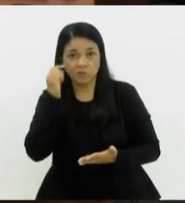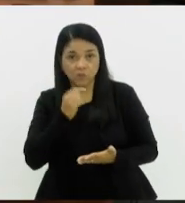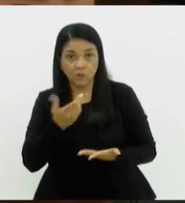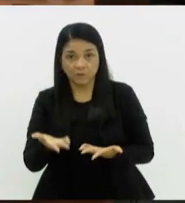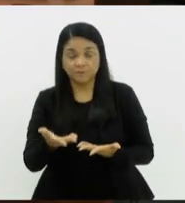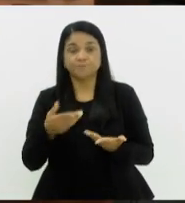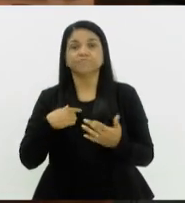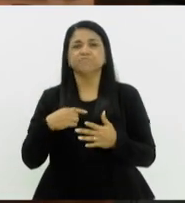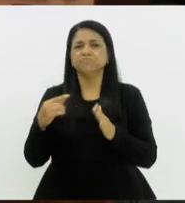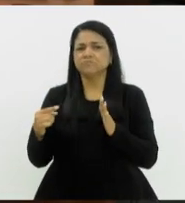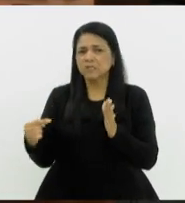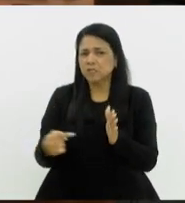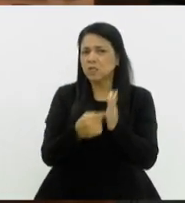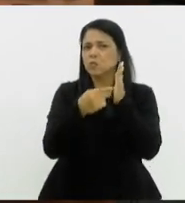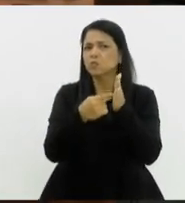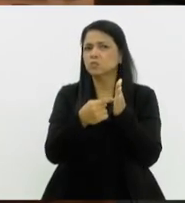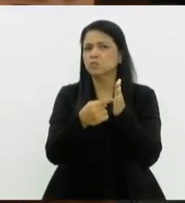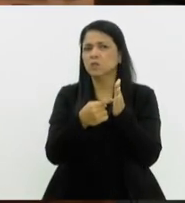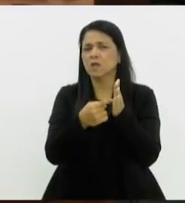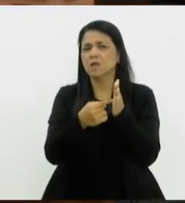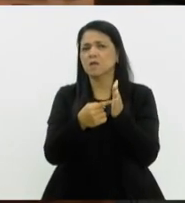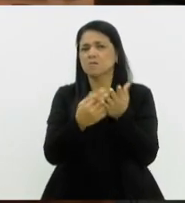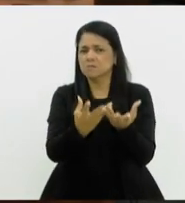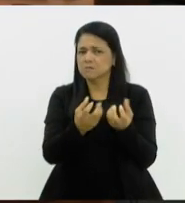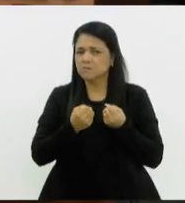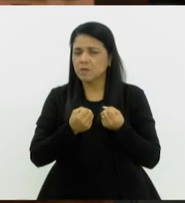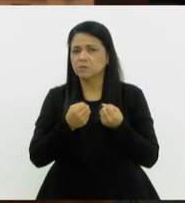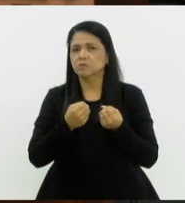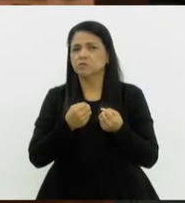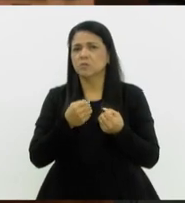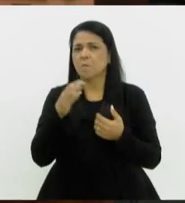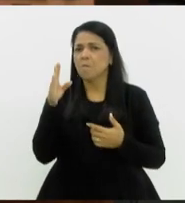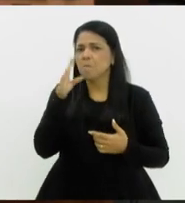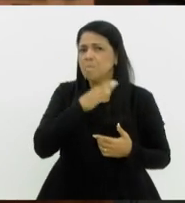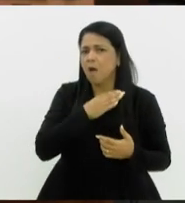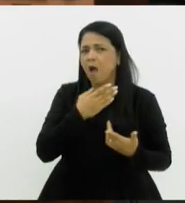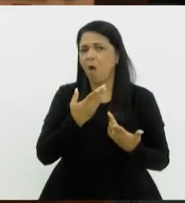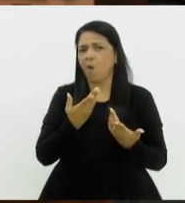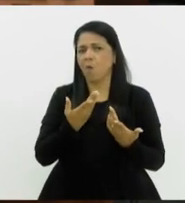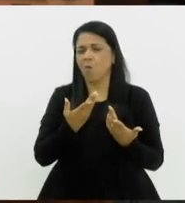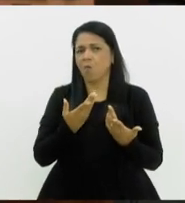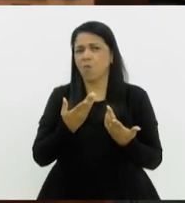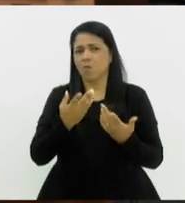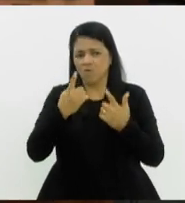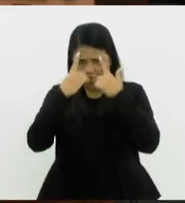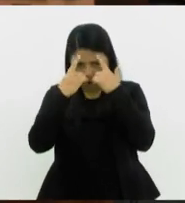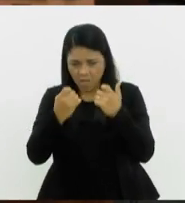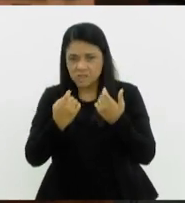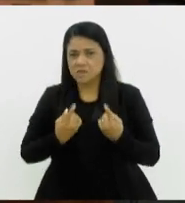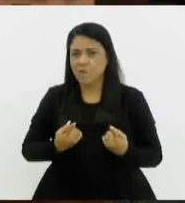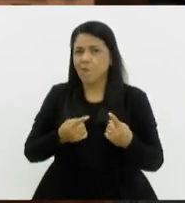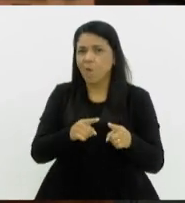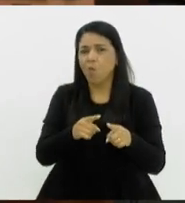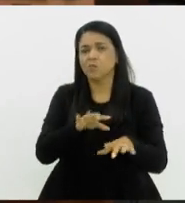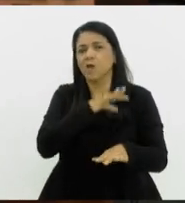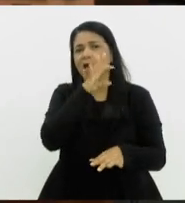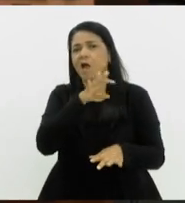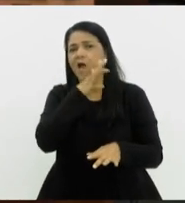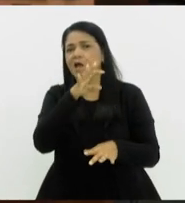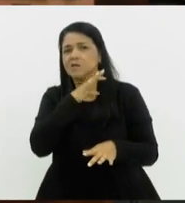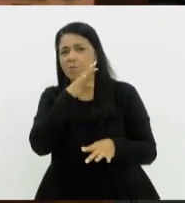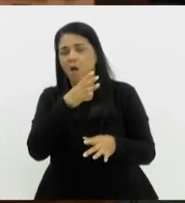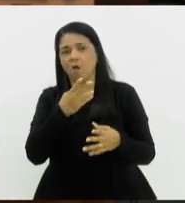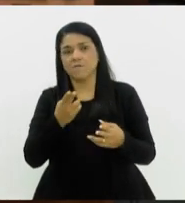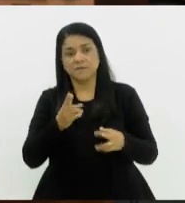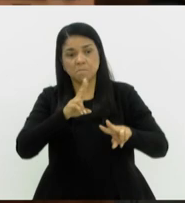recebemos denúncias de maus tratos, inclusive de acorrentamento permanente de animais que vêm até